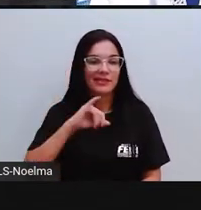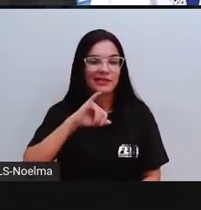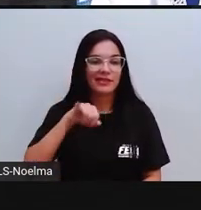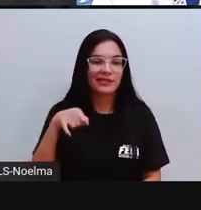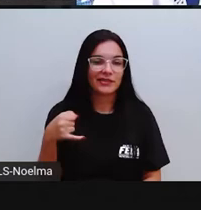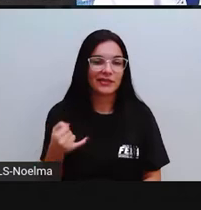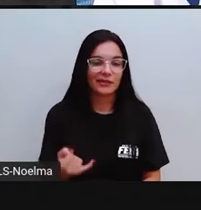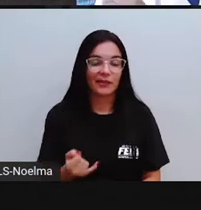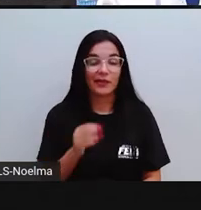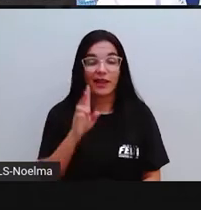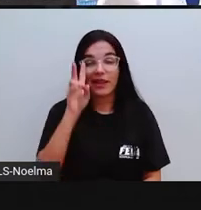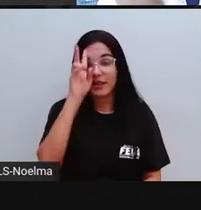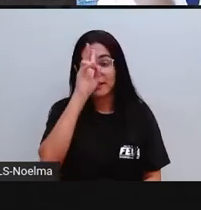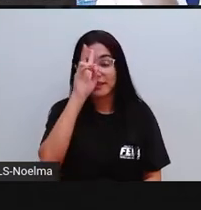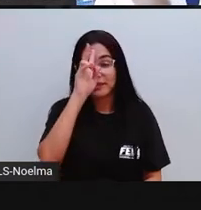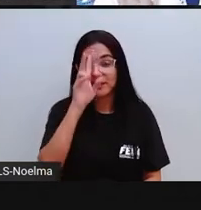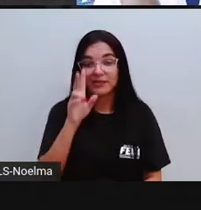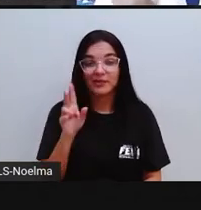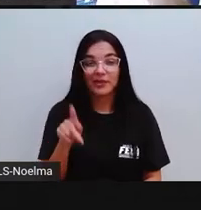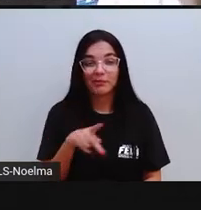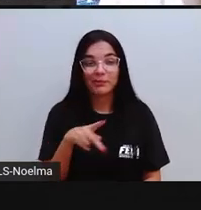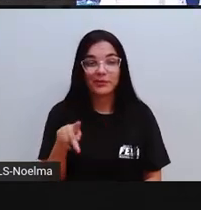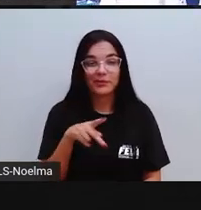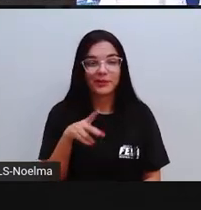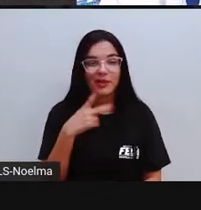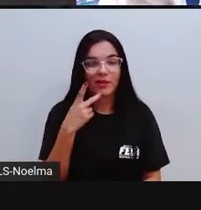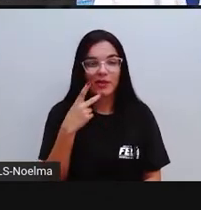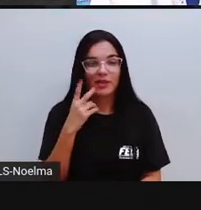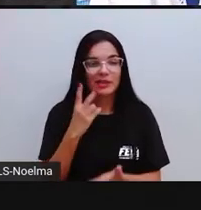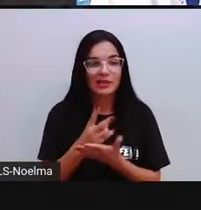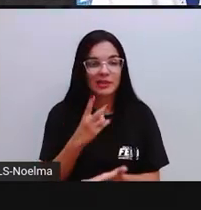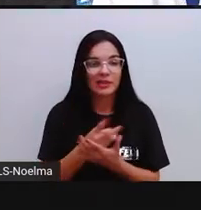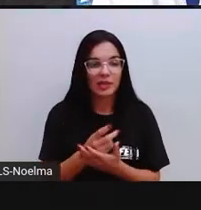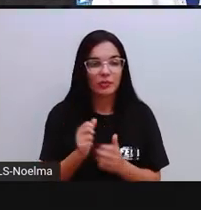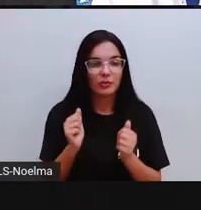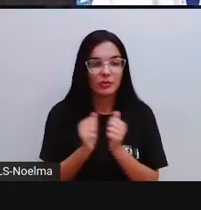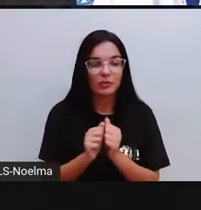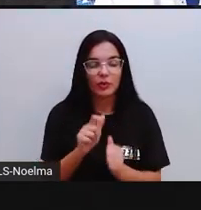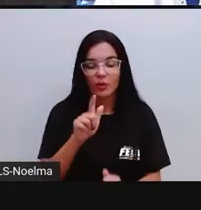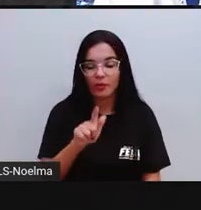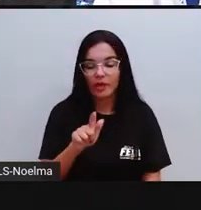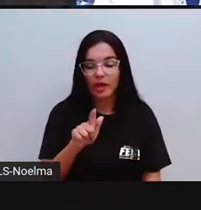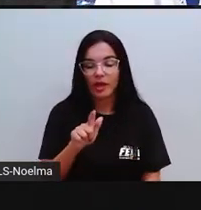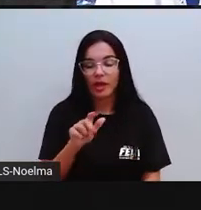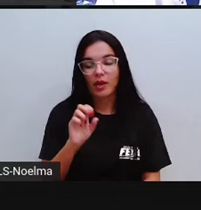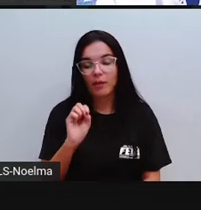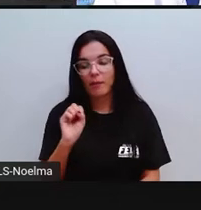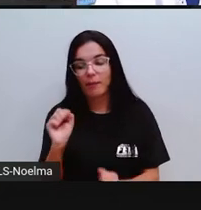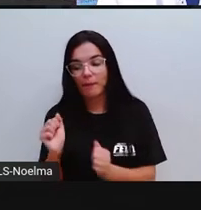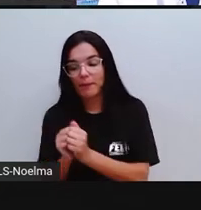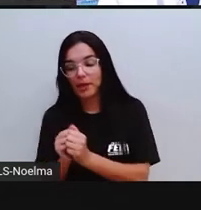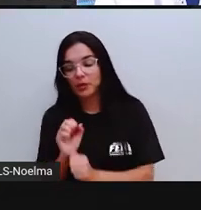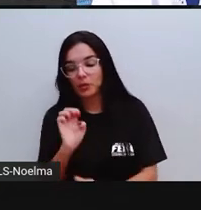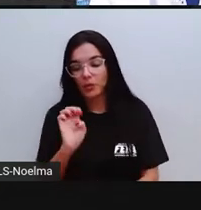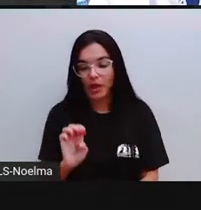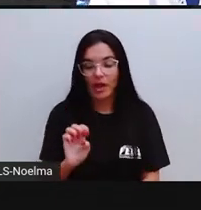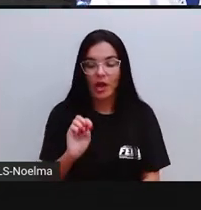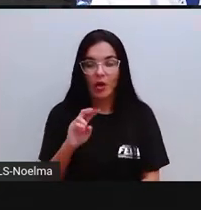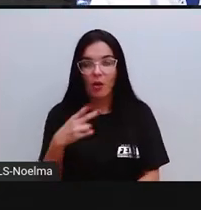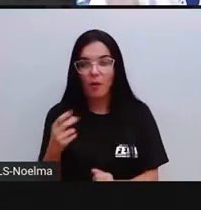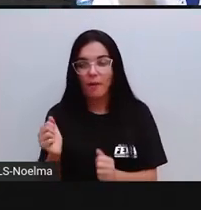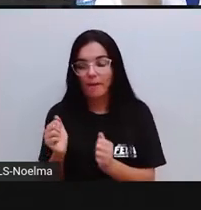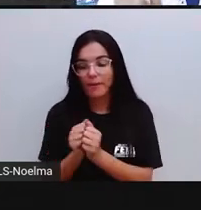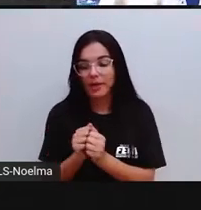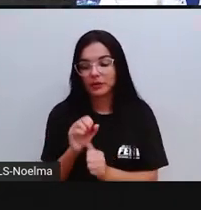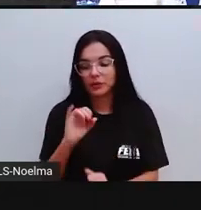que a Pró falou que toda vez que a letra GÊ estiver junto do E ou estiver junto do I,